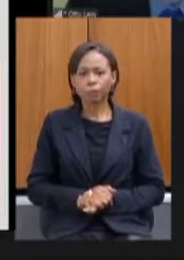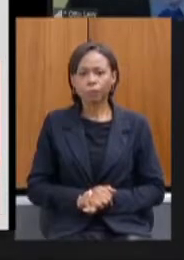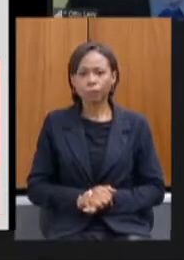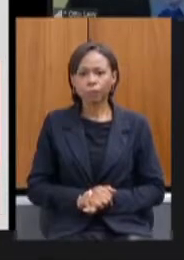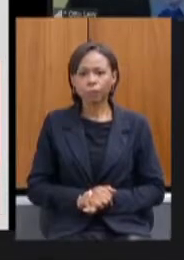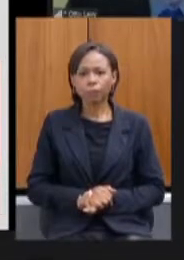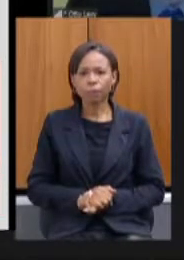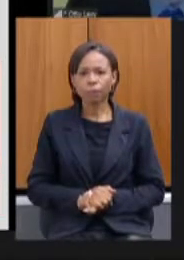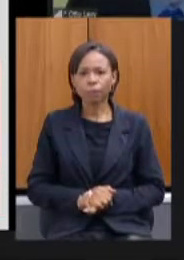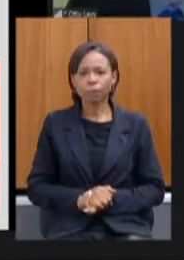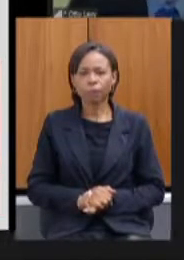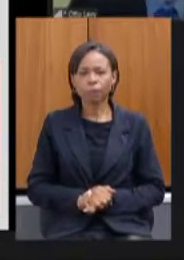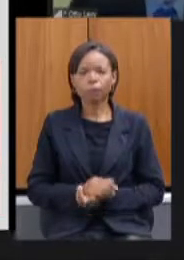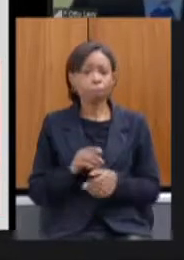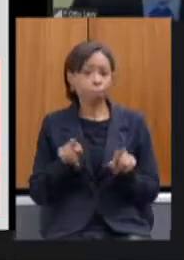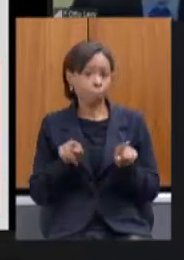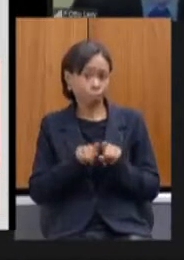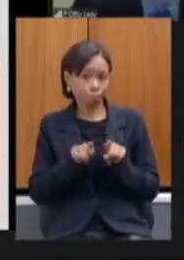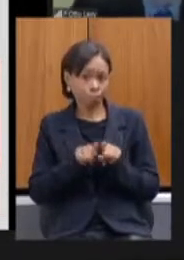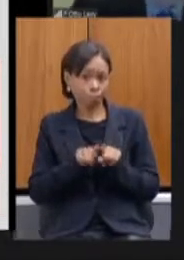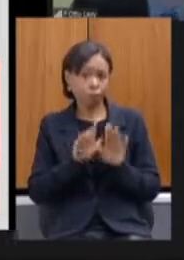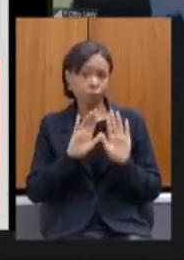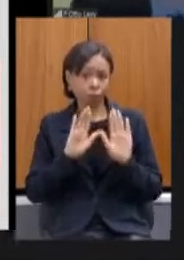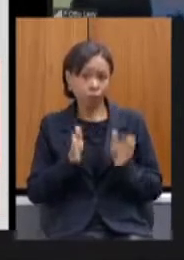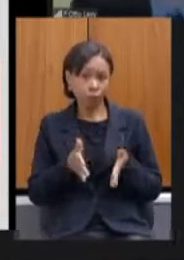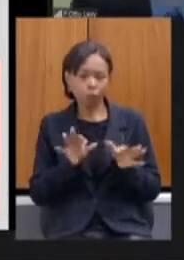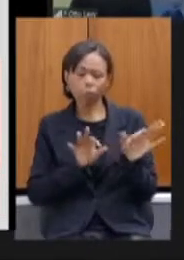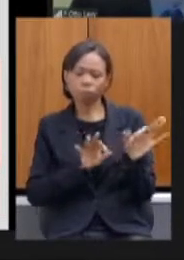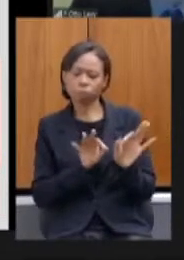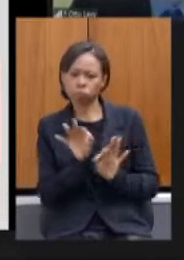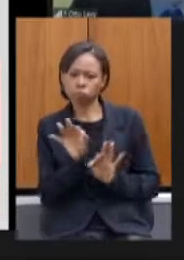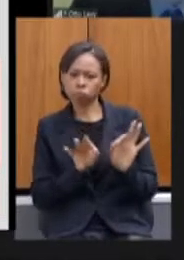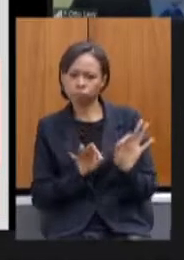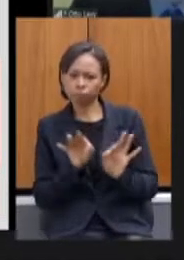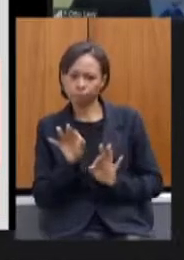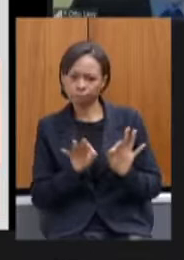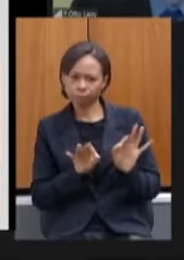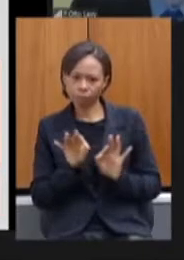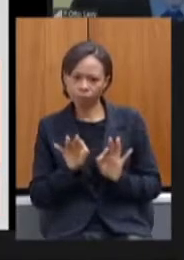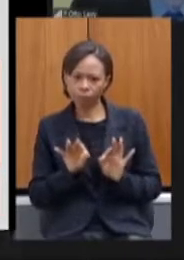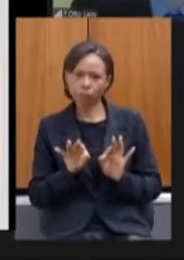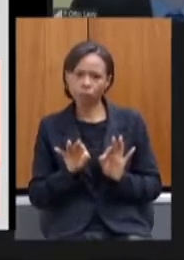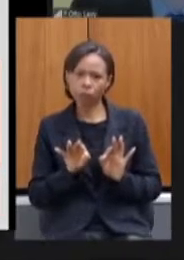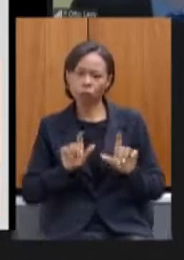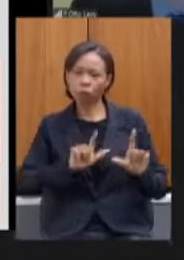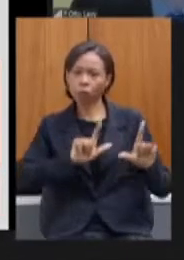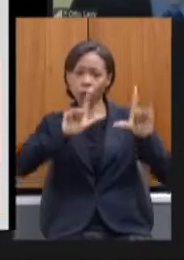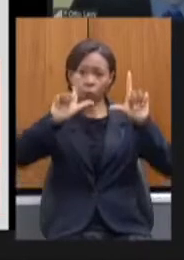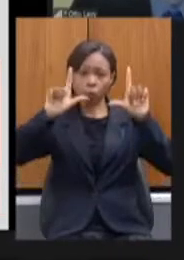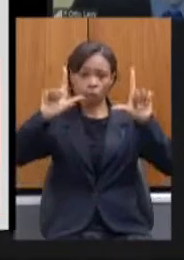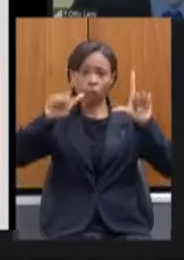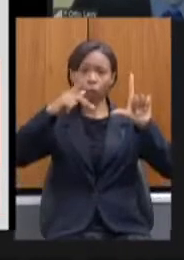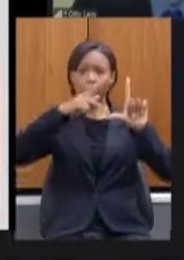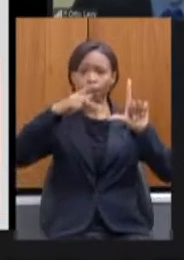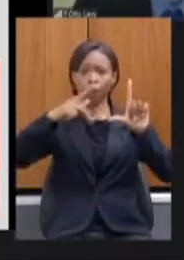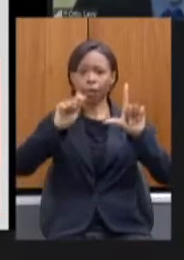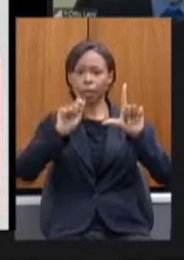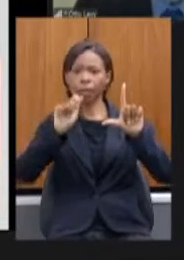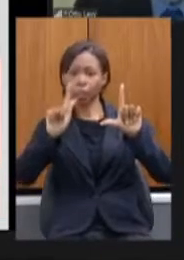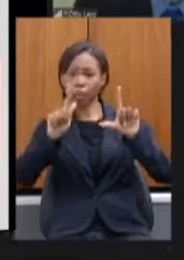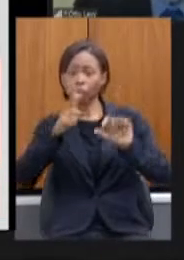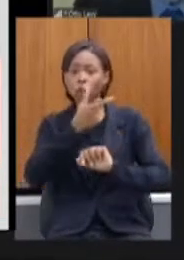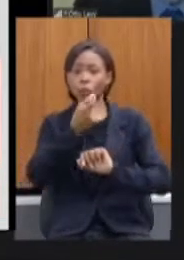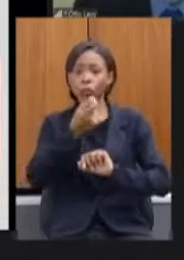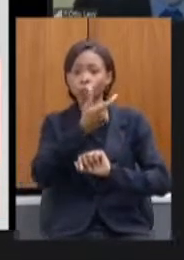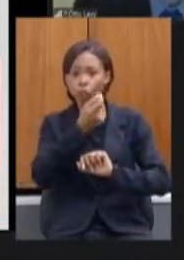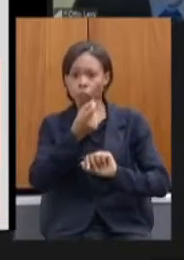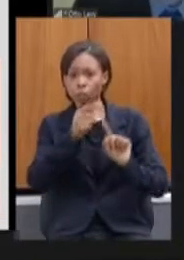também elaboramos o painel do PPAG 2020 2023 que